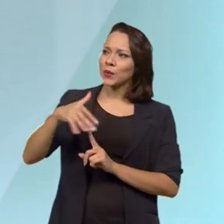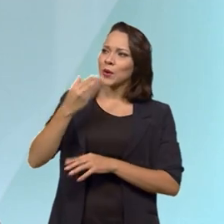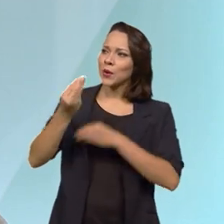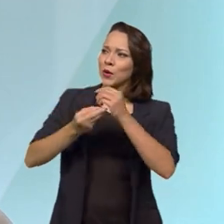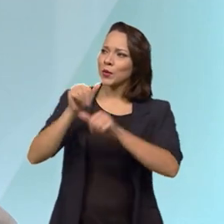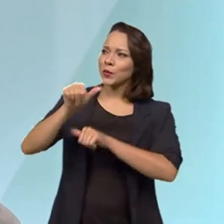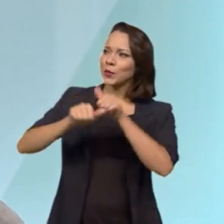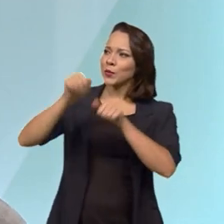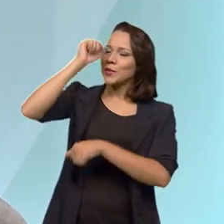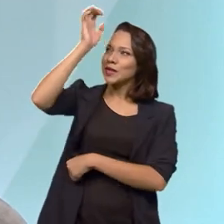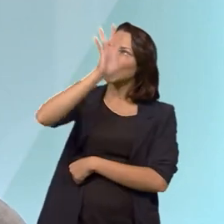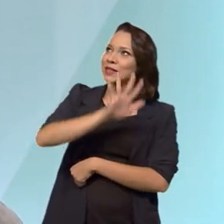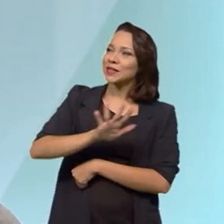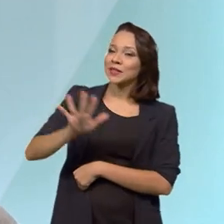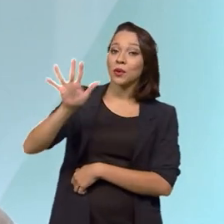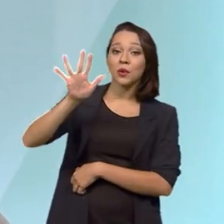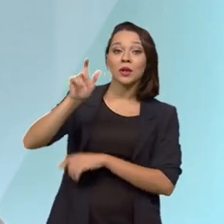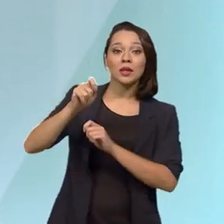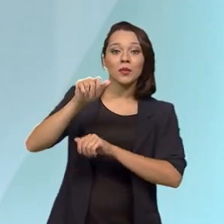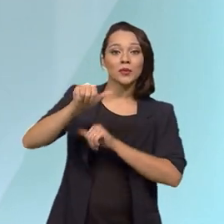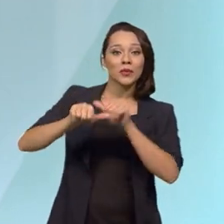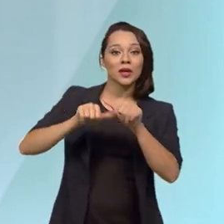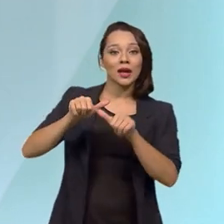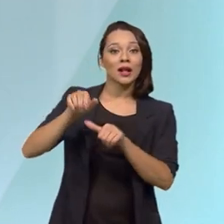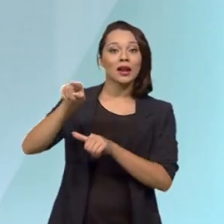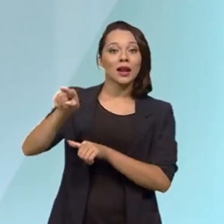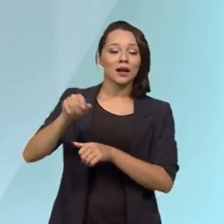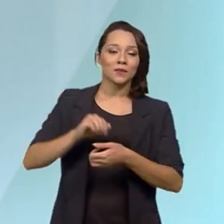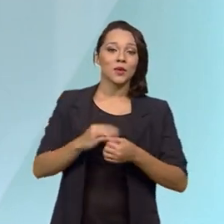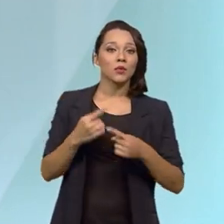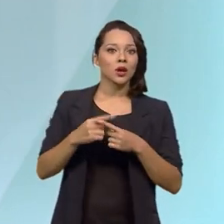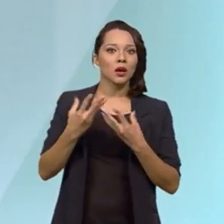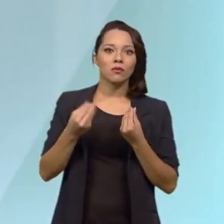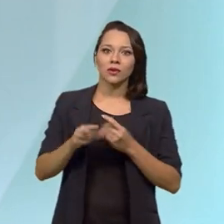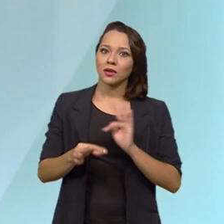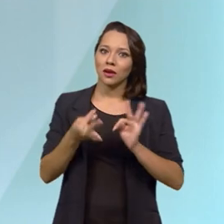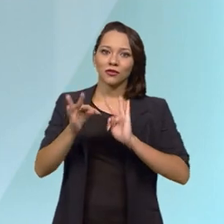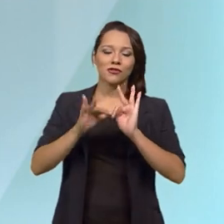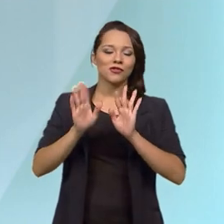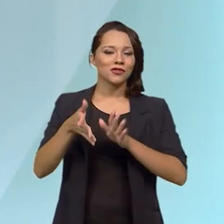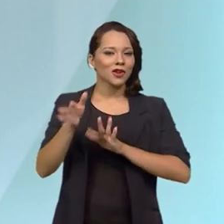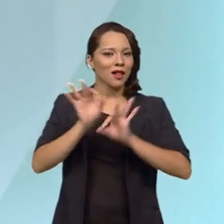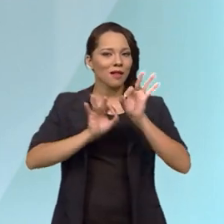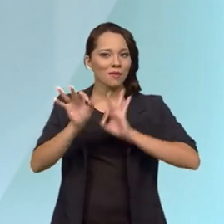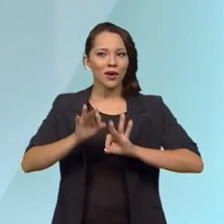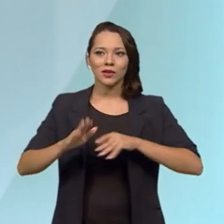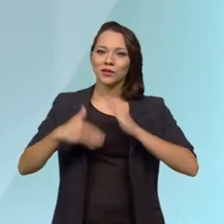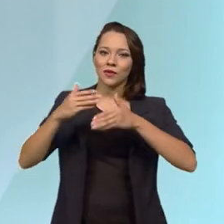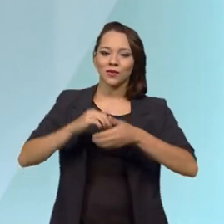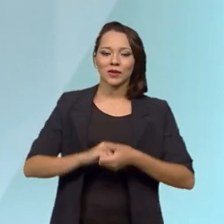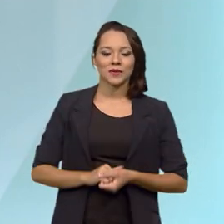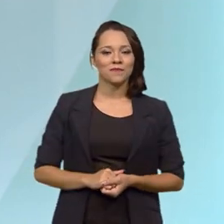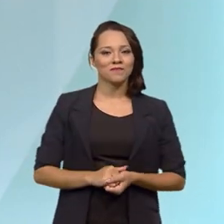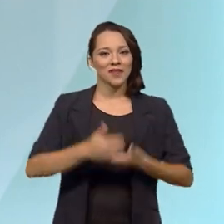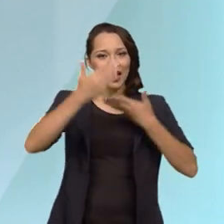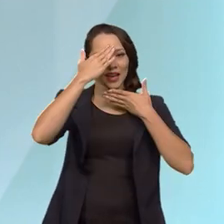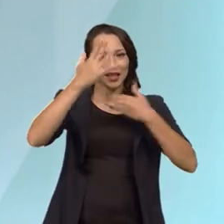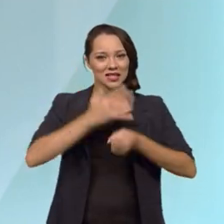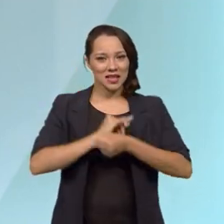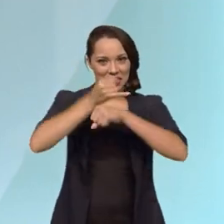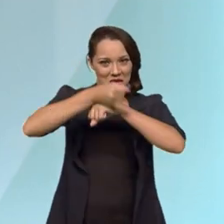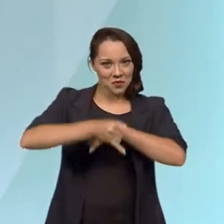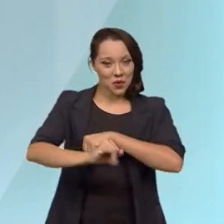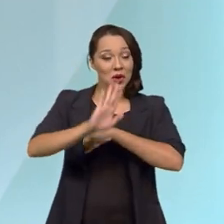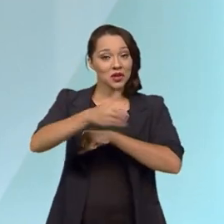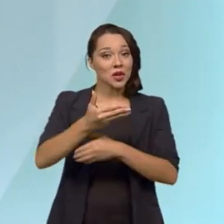a gente transforma o Brasil no Oeste do Paraná, porque é muita tecnologia já desenvolvida. Agradecer aqui a Itaipu, porque já